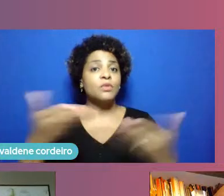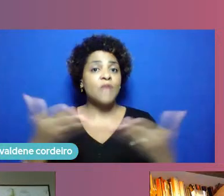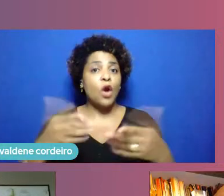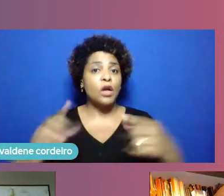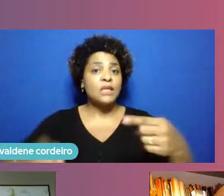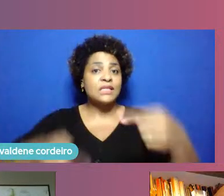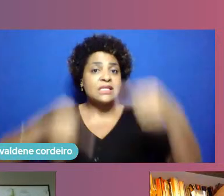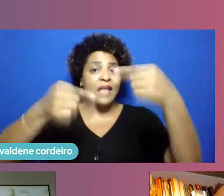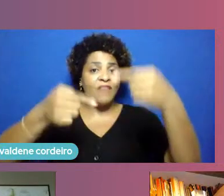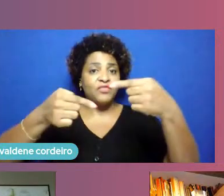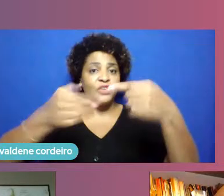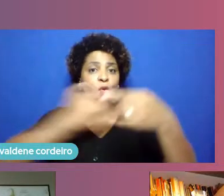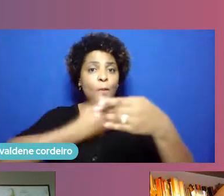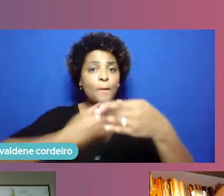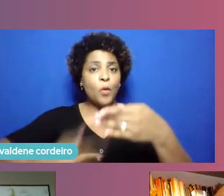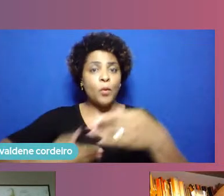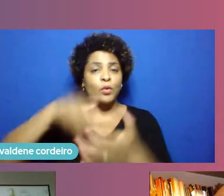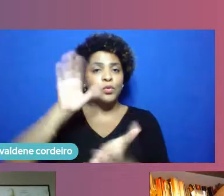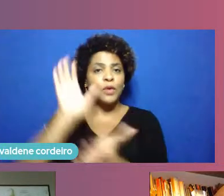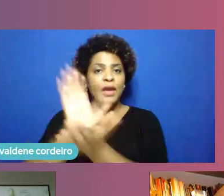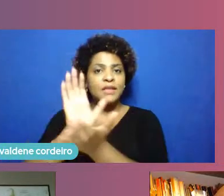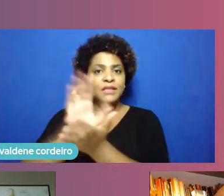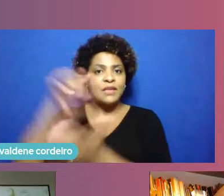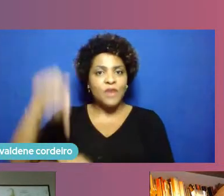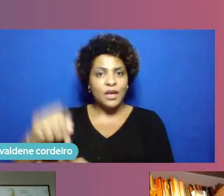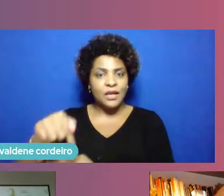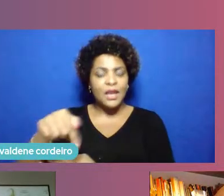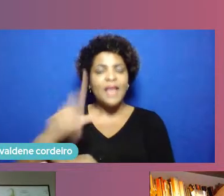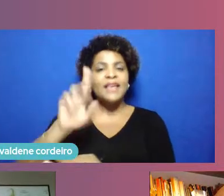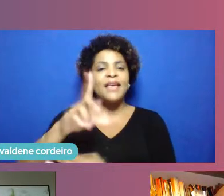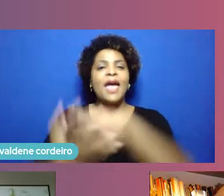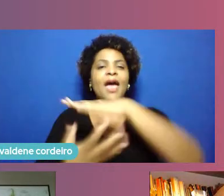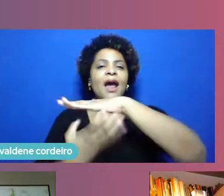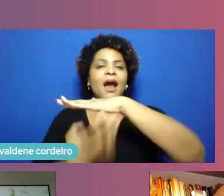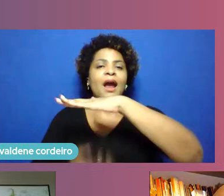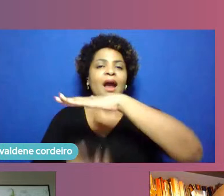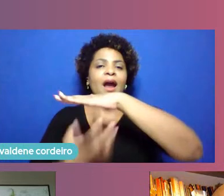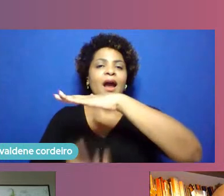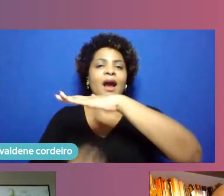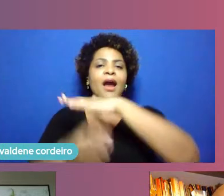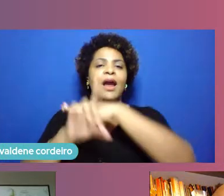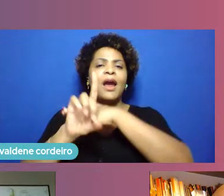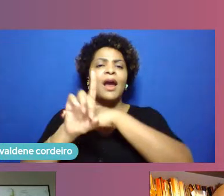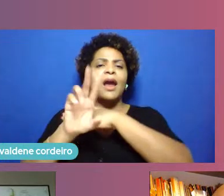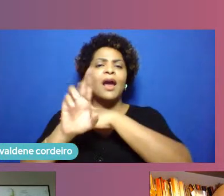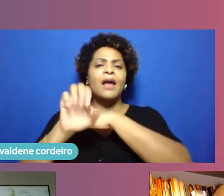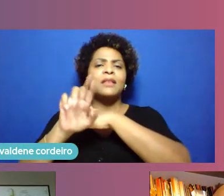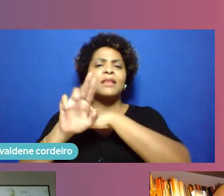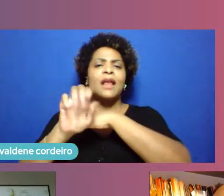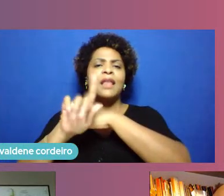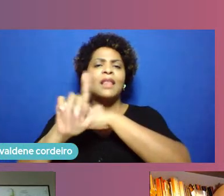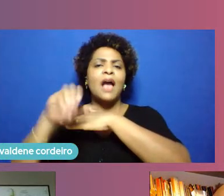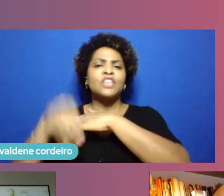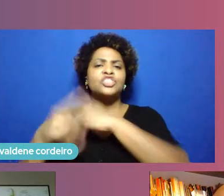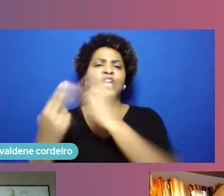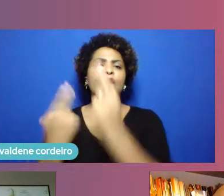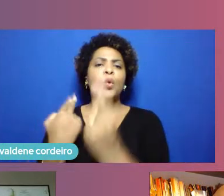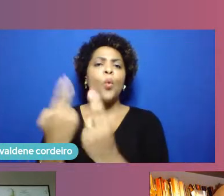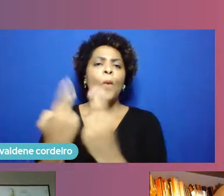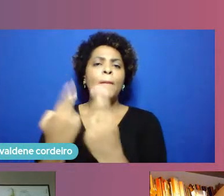foi em torno do tema de drenagem urbana. E a ideia é a gente fazer vários desafios públicos por ano. Enfim, uma agenda grande